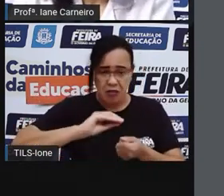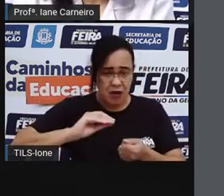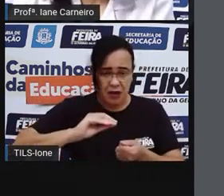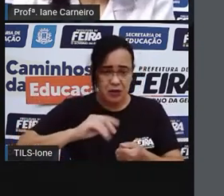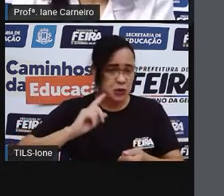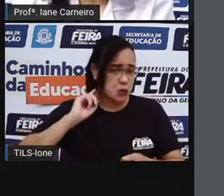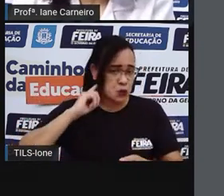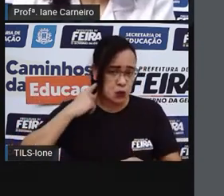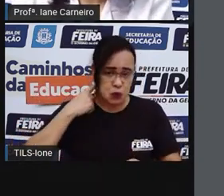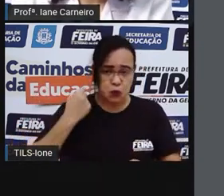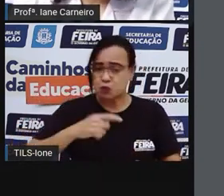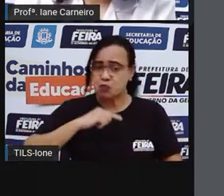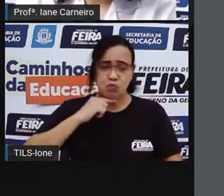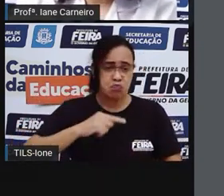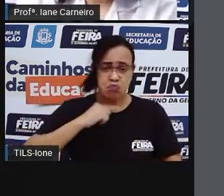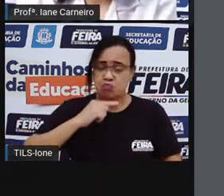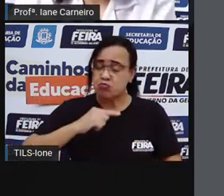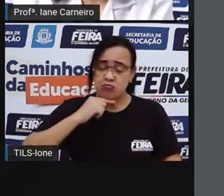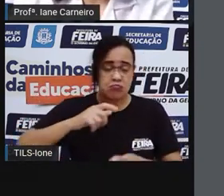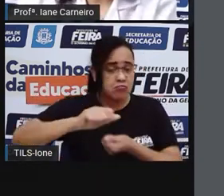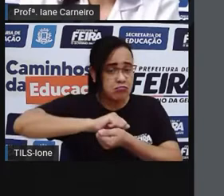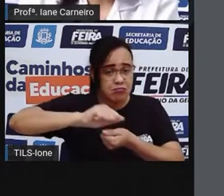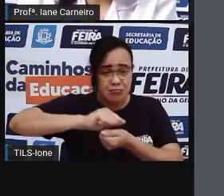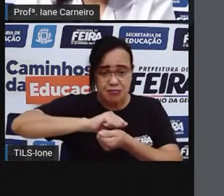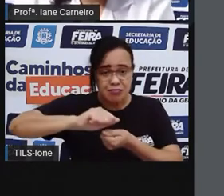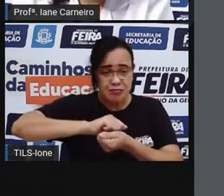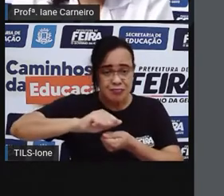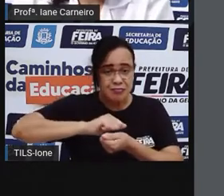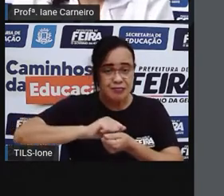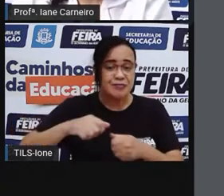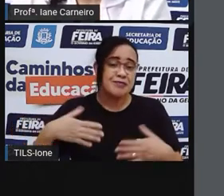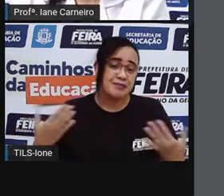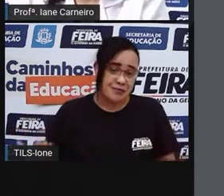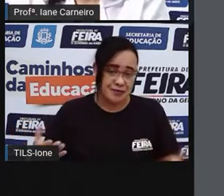na bacia. Como assim? Bacia, bacia?